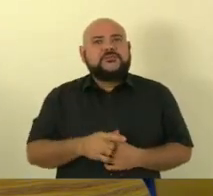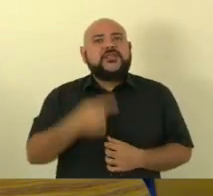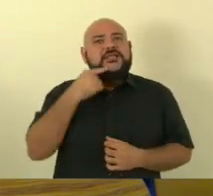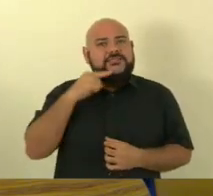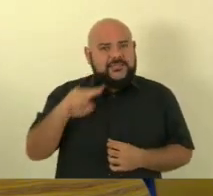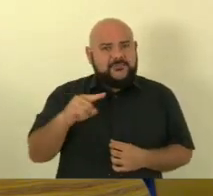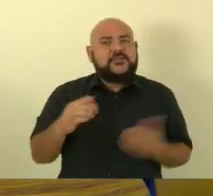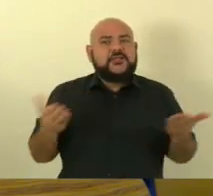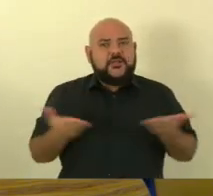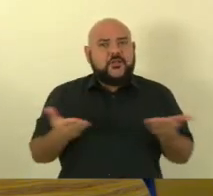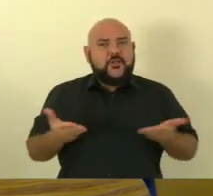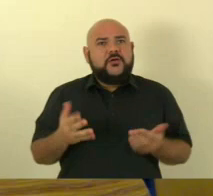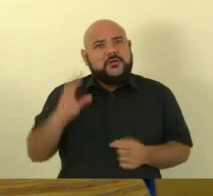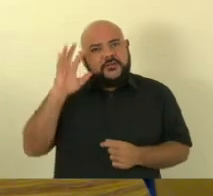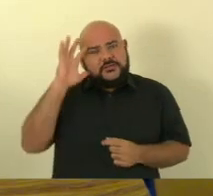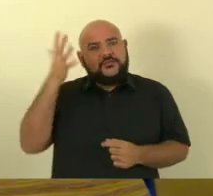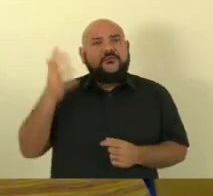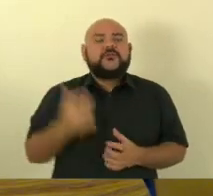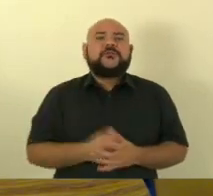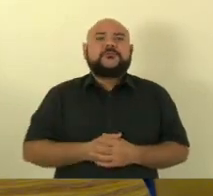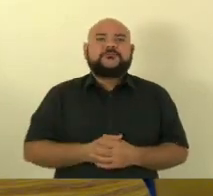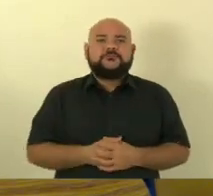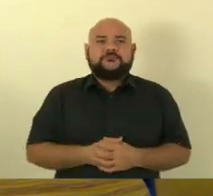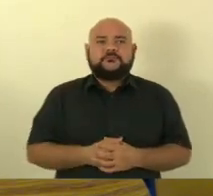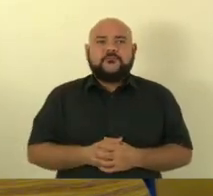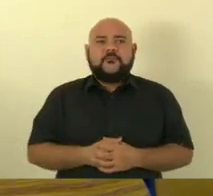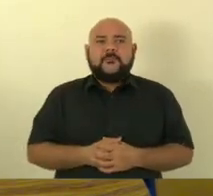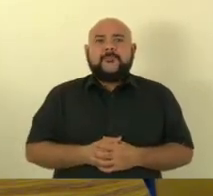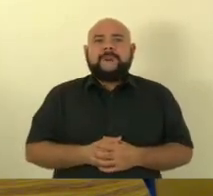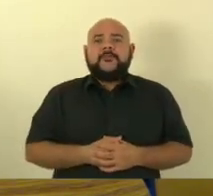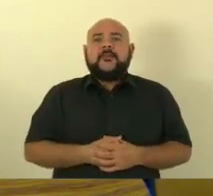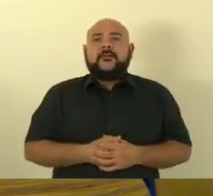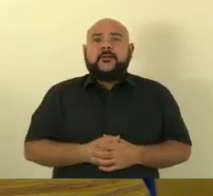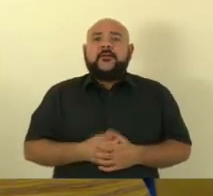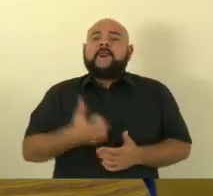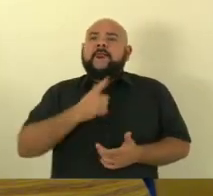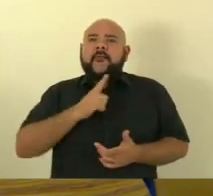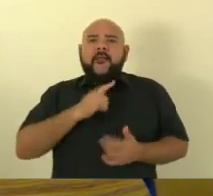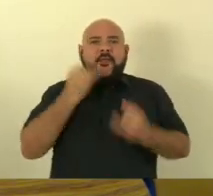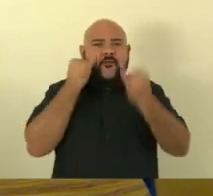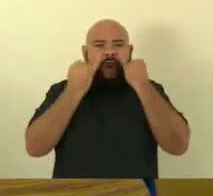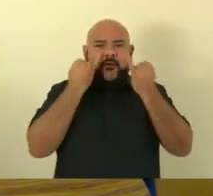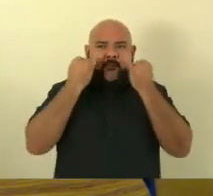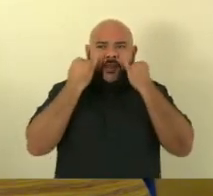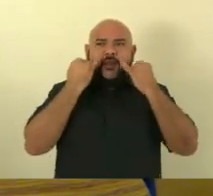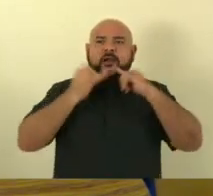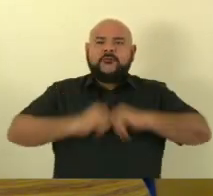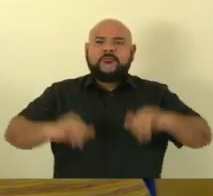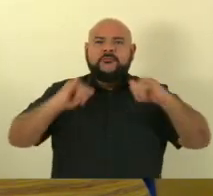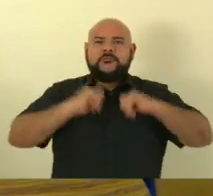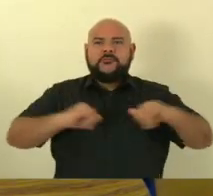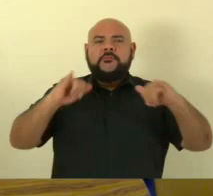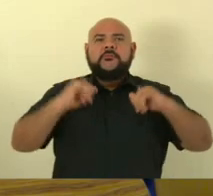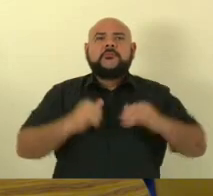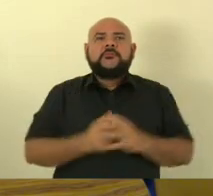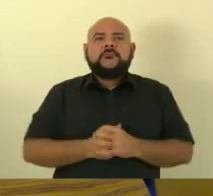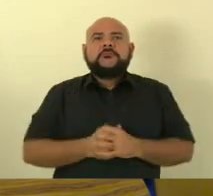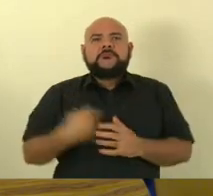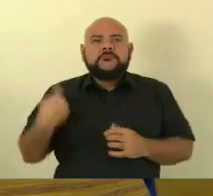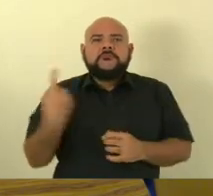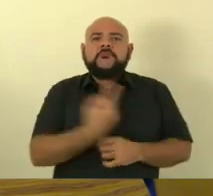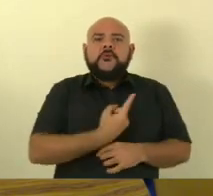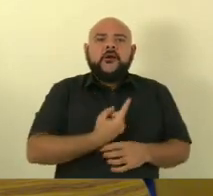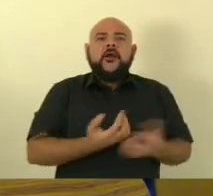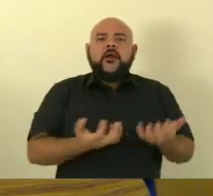ainda ter uma uma posição bacana para vocês o que nós queremos é que